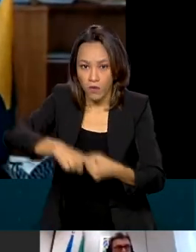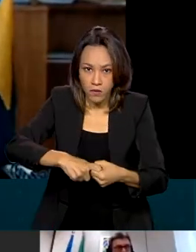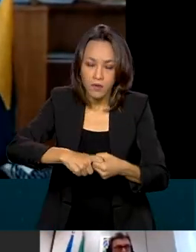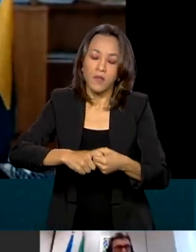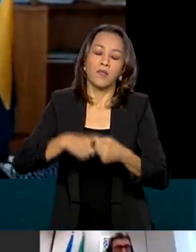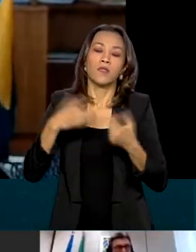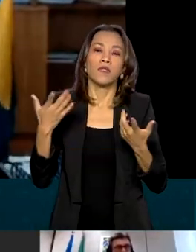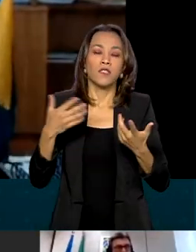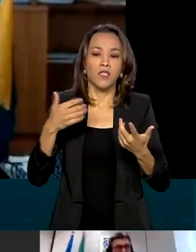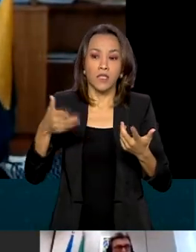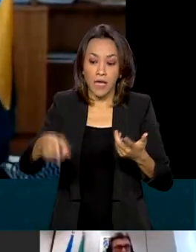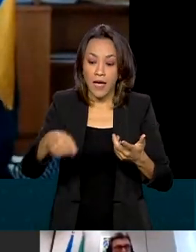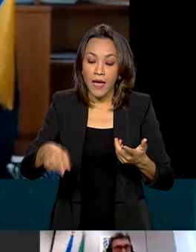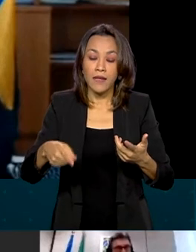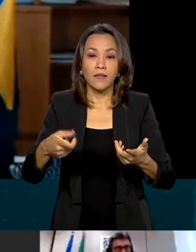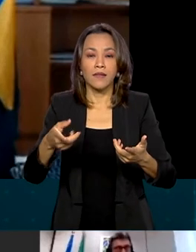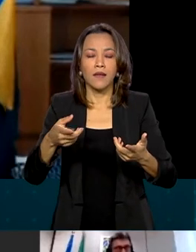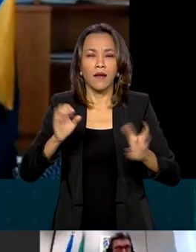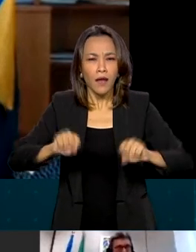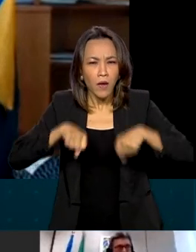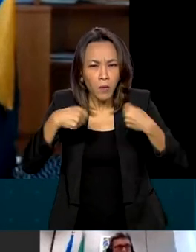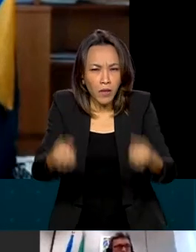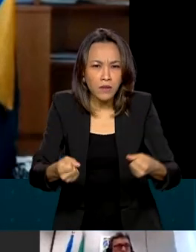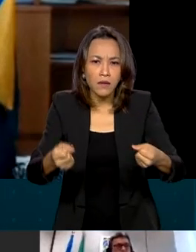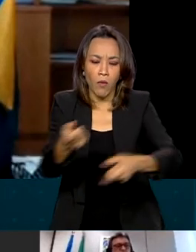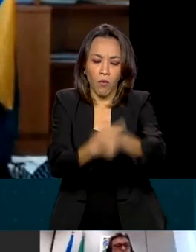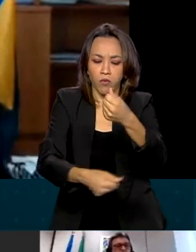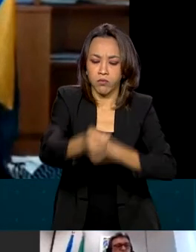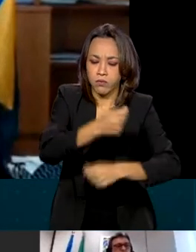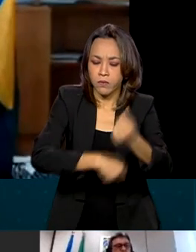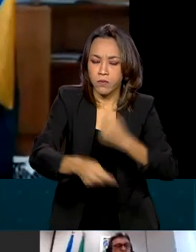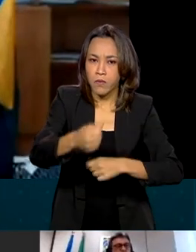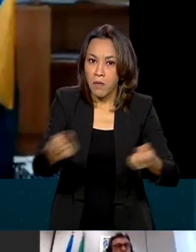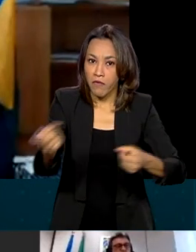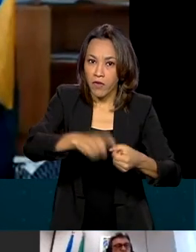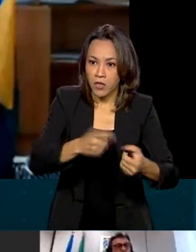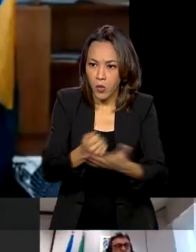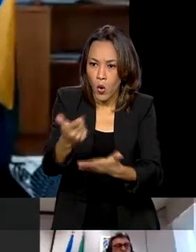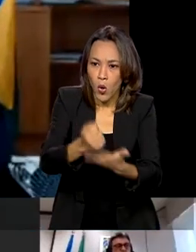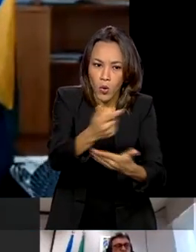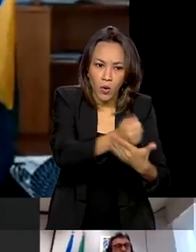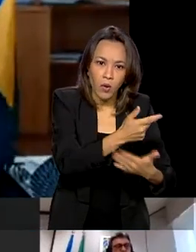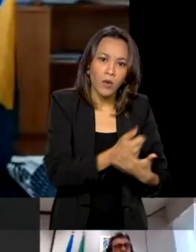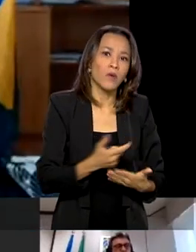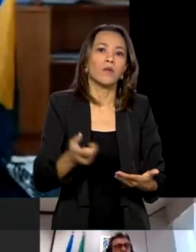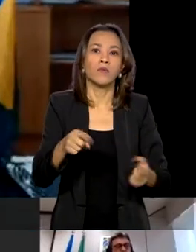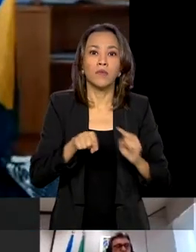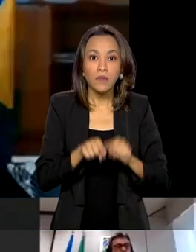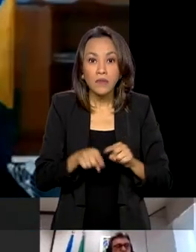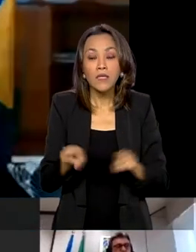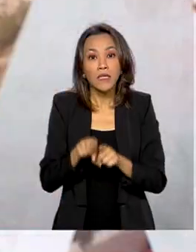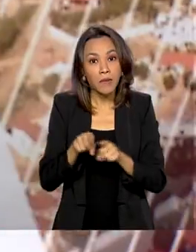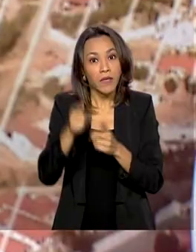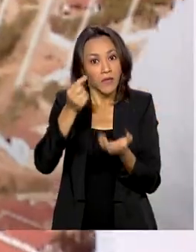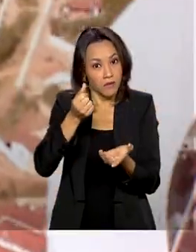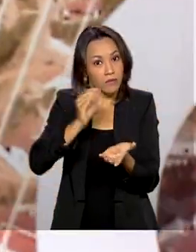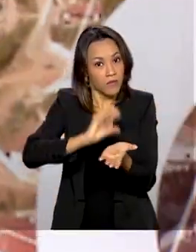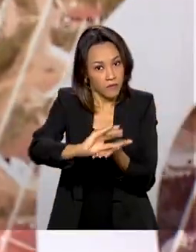recuperação cíclica baseada em consumo numa retomada sustentável do crescimento baseada em investimentos.